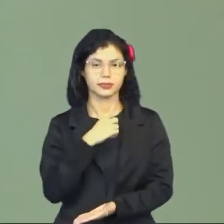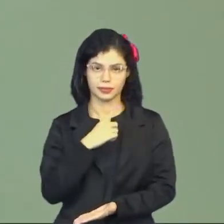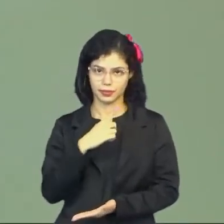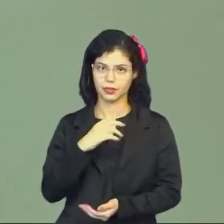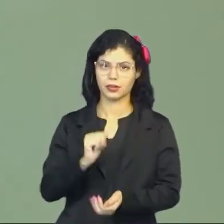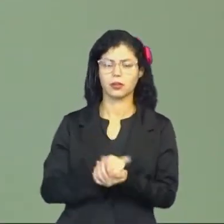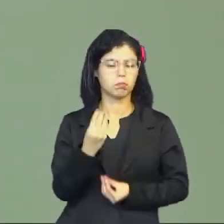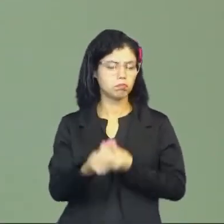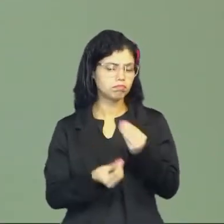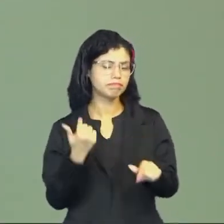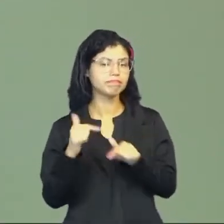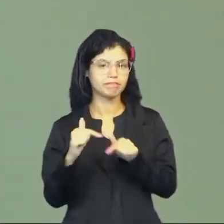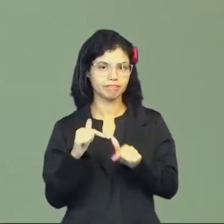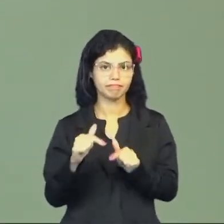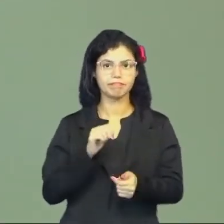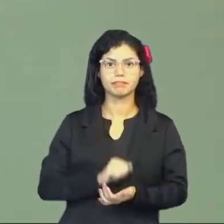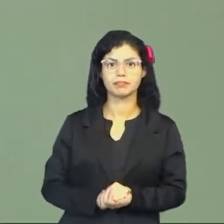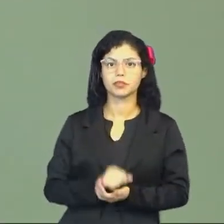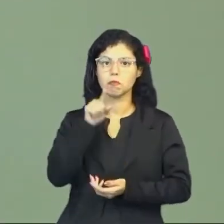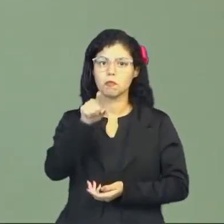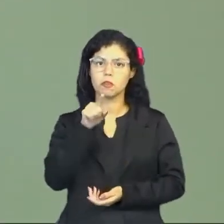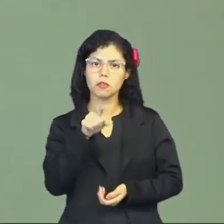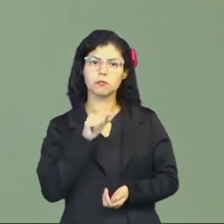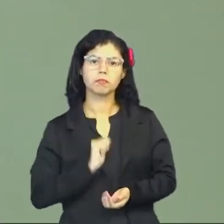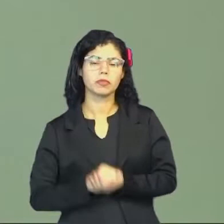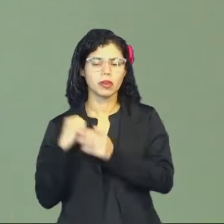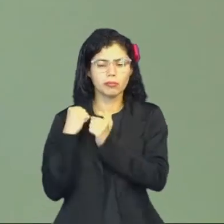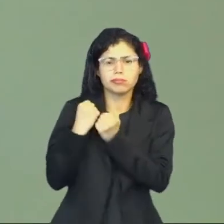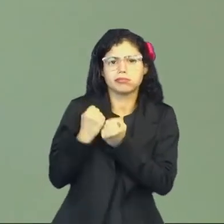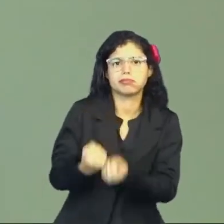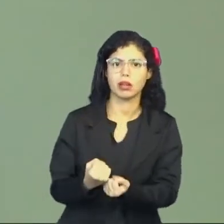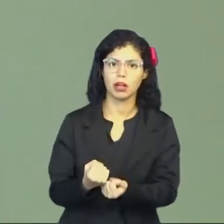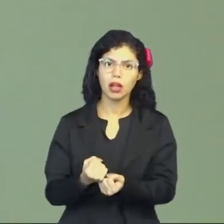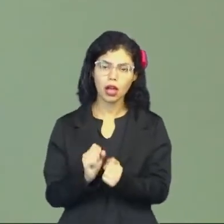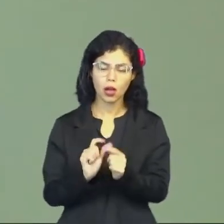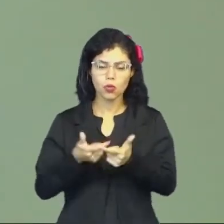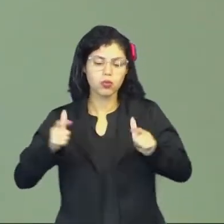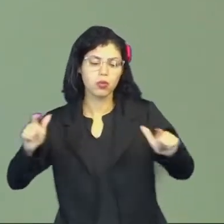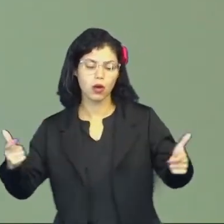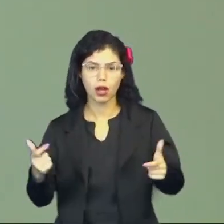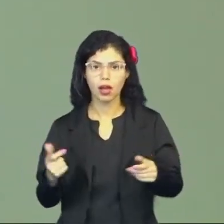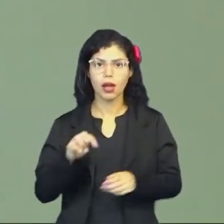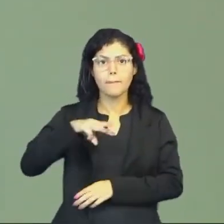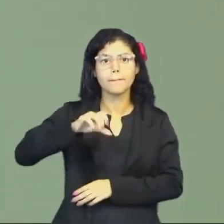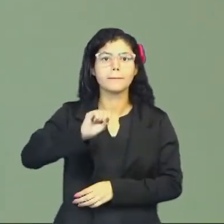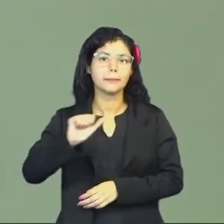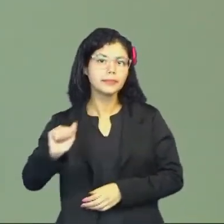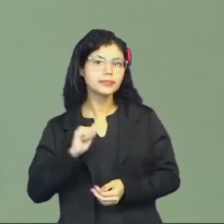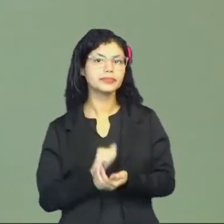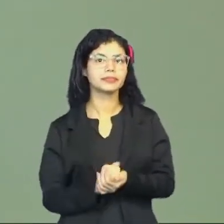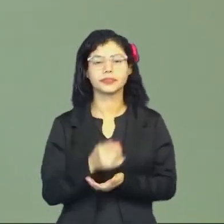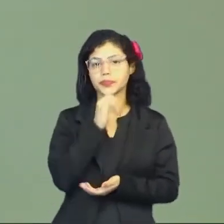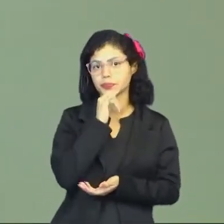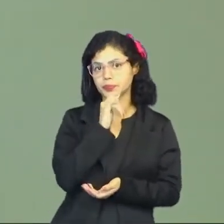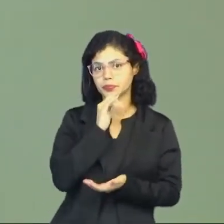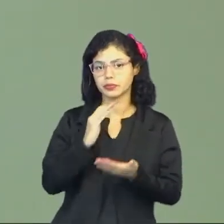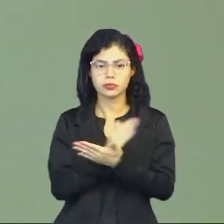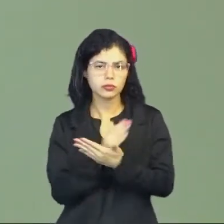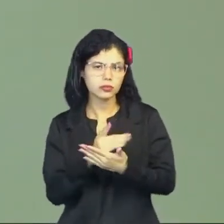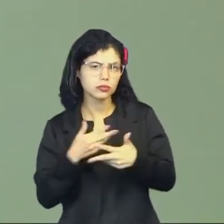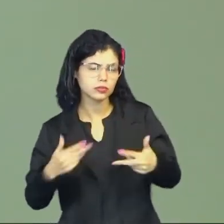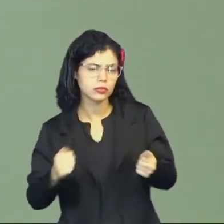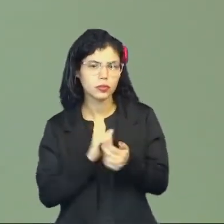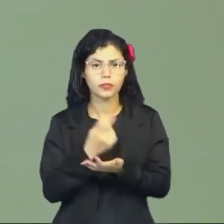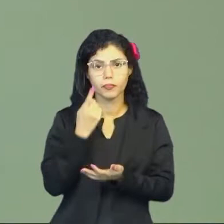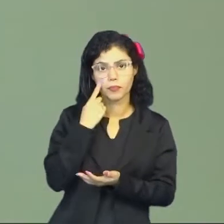maneira de trabalhar, você carregando peso, volume, massa, você vai, por exemplo, carregar alguma coisa,